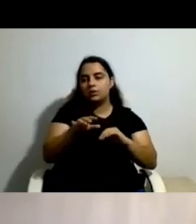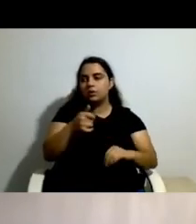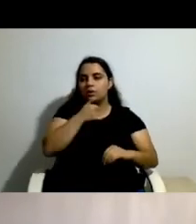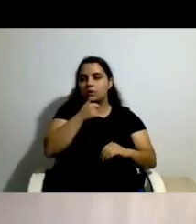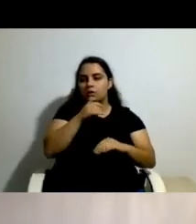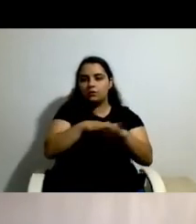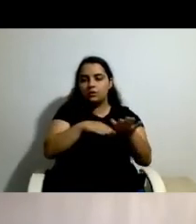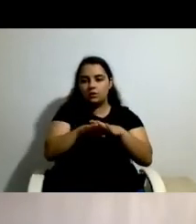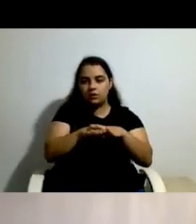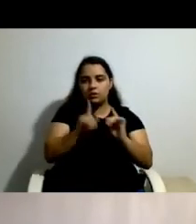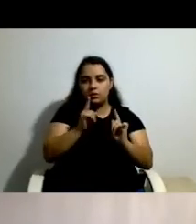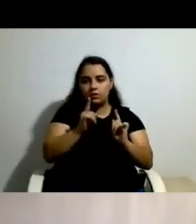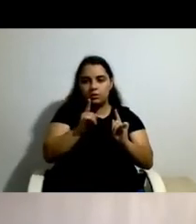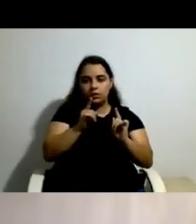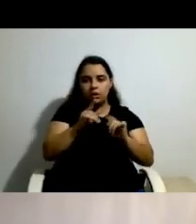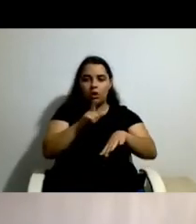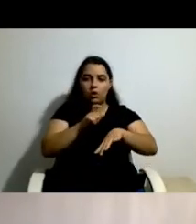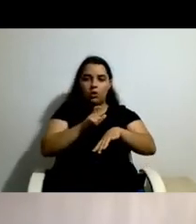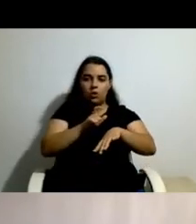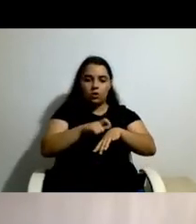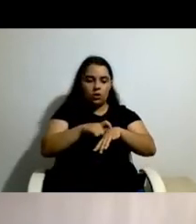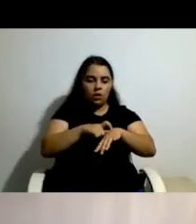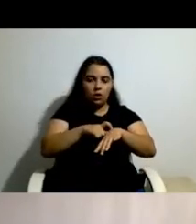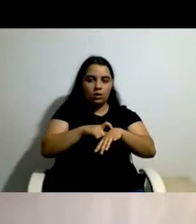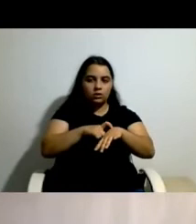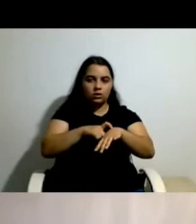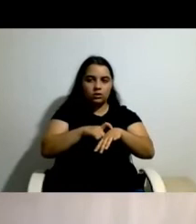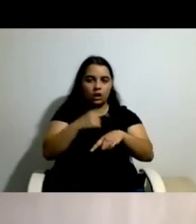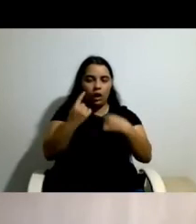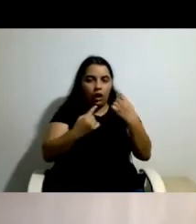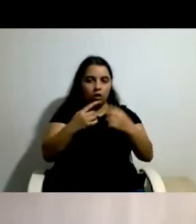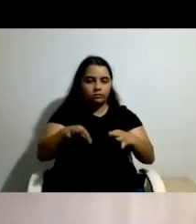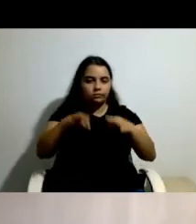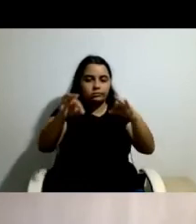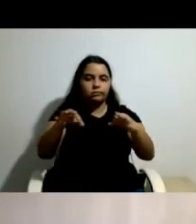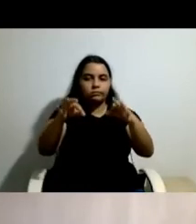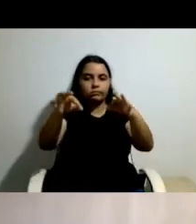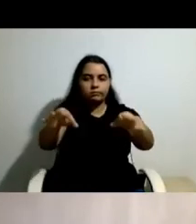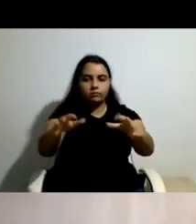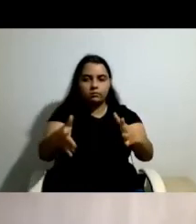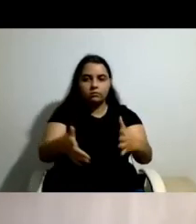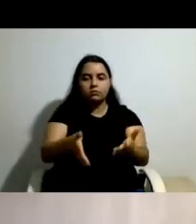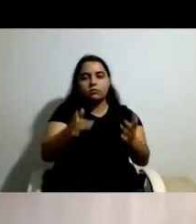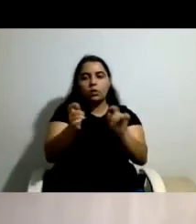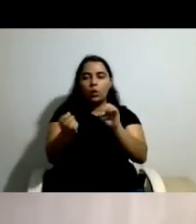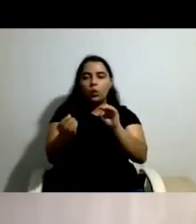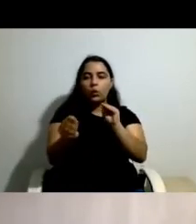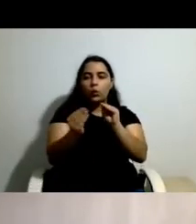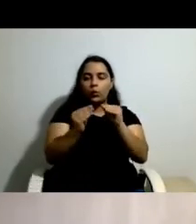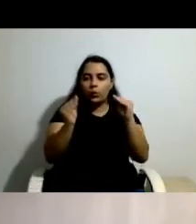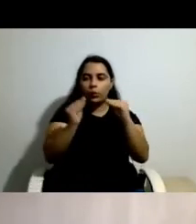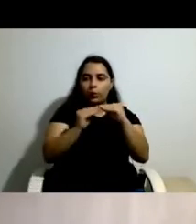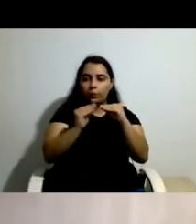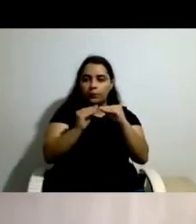conservadora e, portanto, manteve-se um sistema misto de apoio, combinou o tipo de apoio convencional com o apoio das